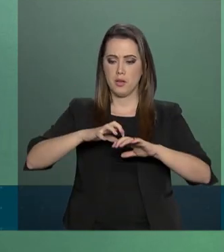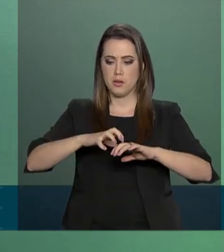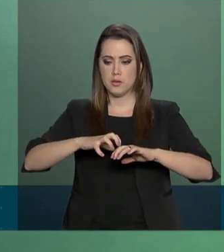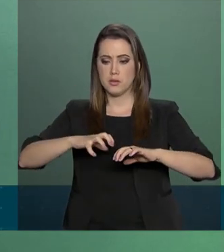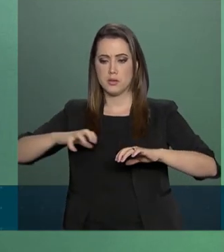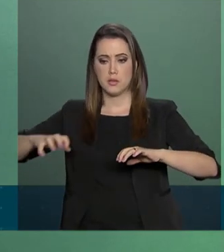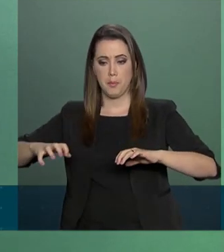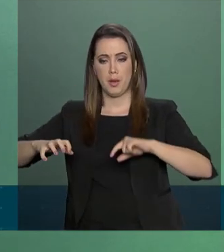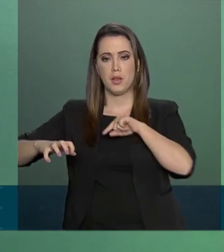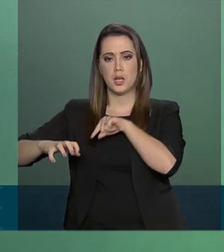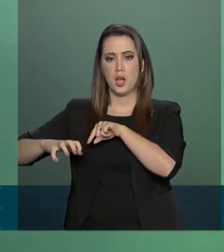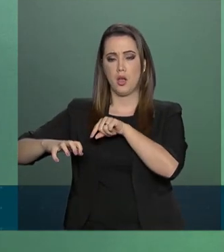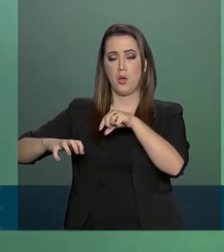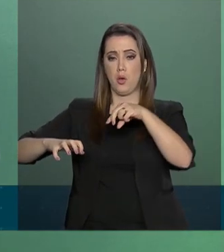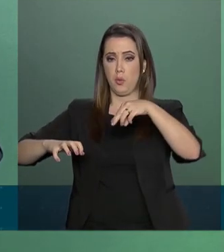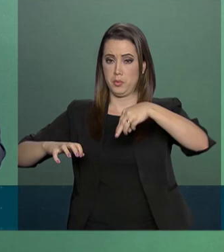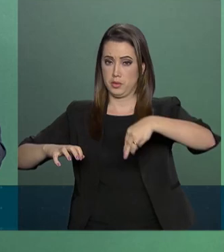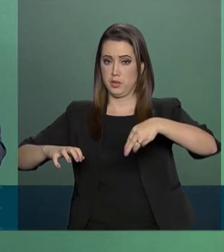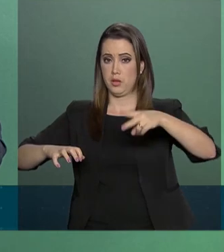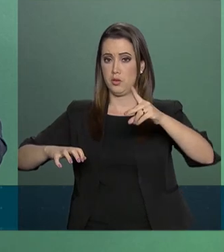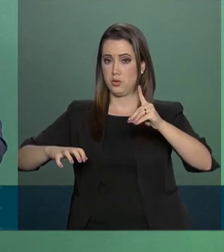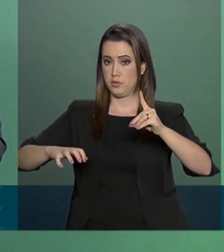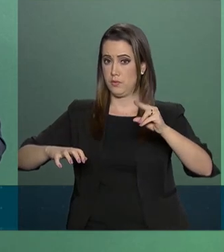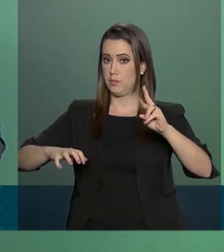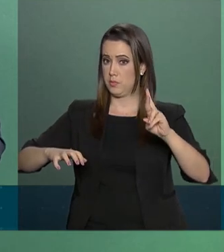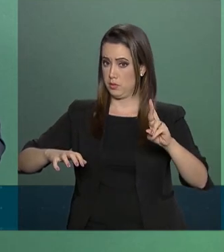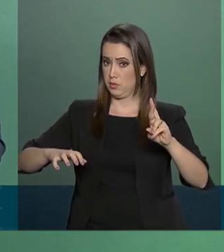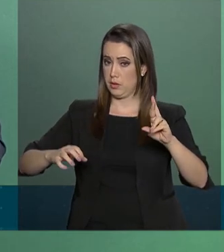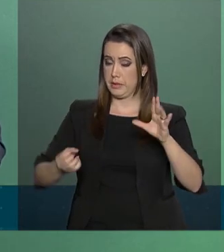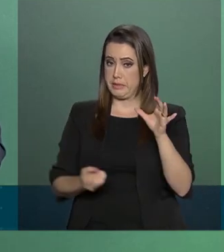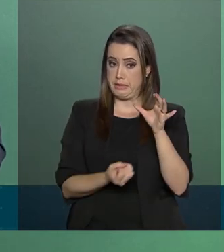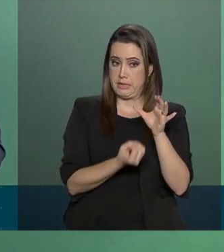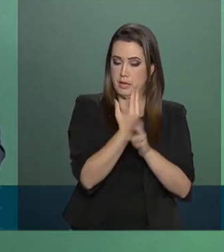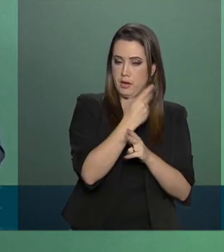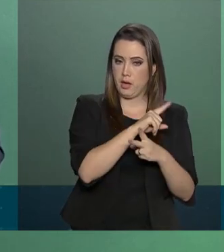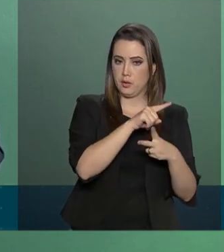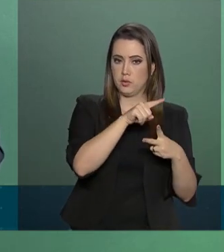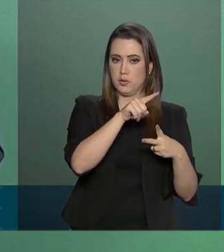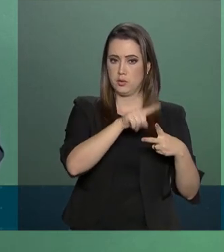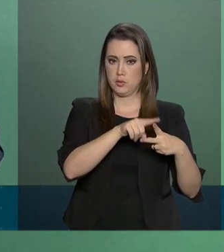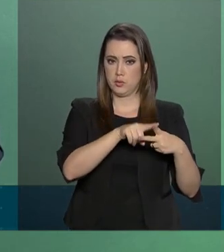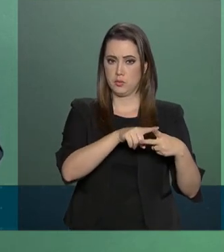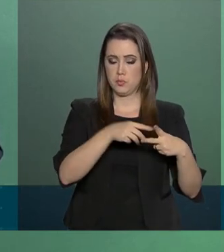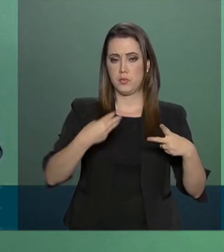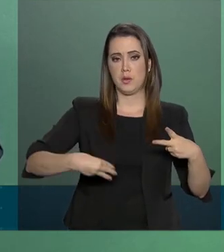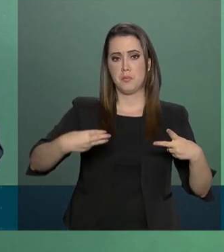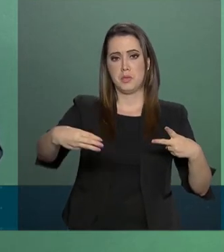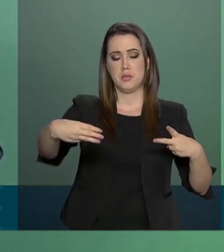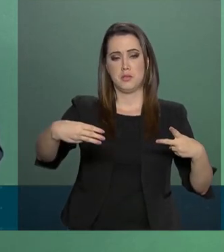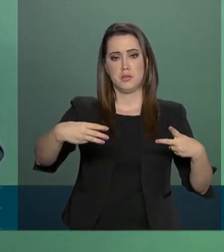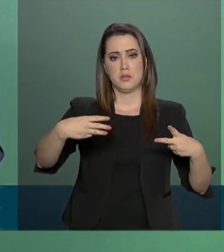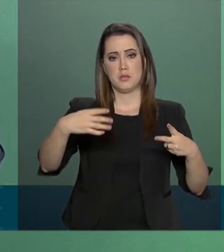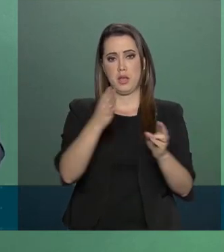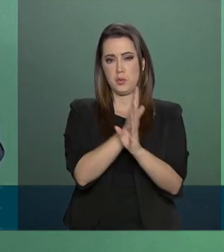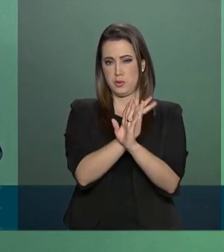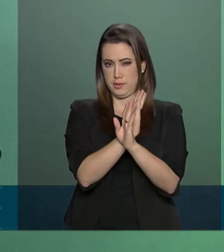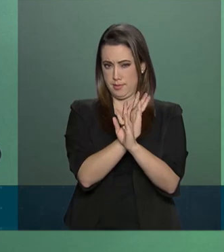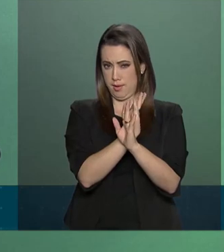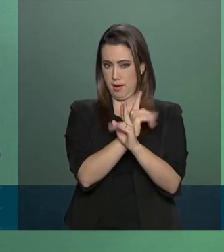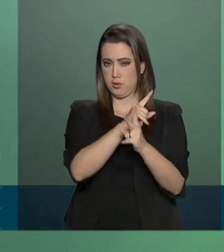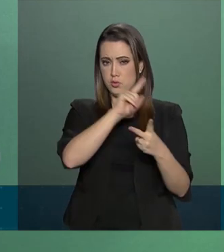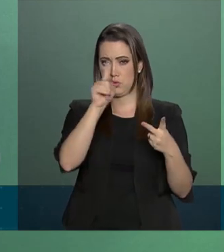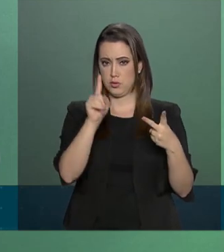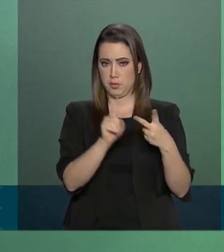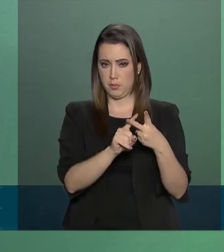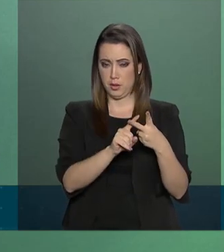Ministério do Desenvolvimento Regional, sendo criados os ministérios da cidade ou das cidades e